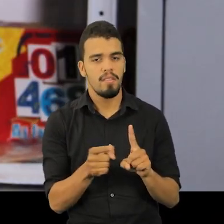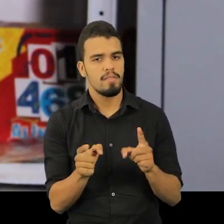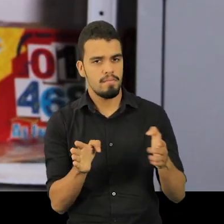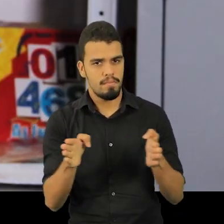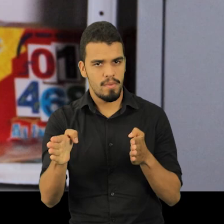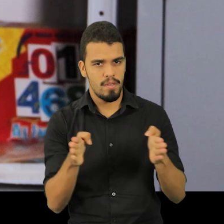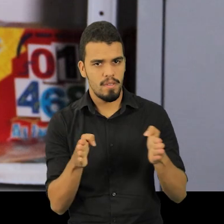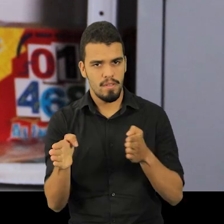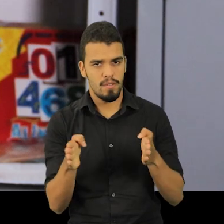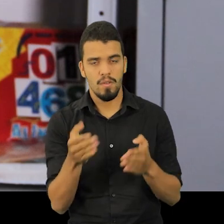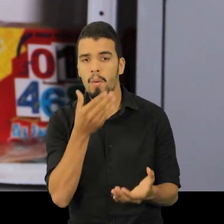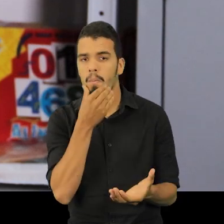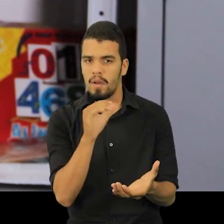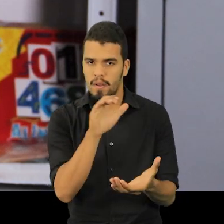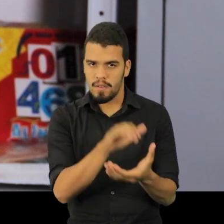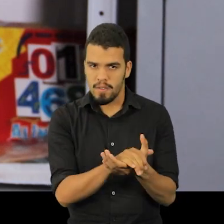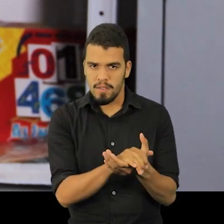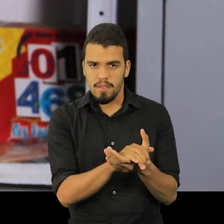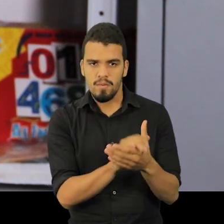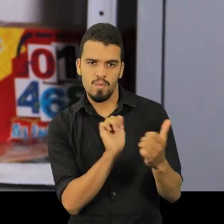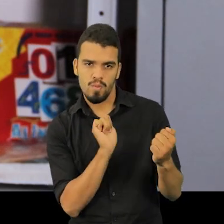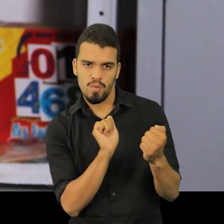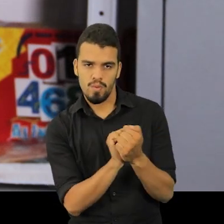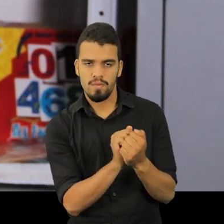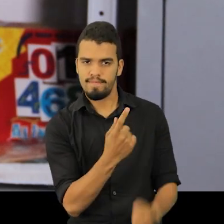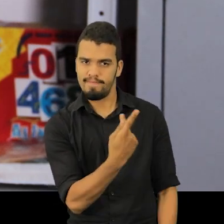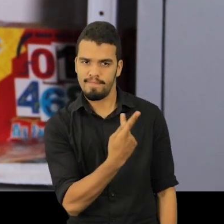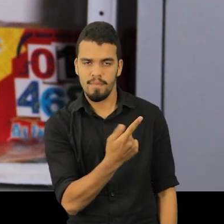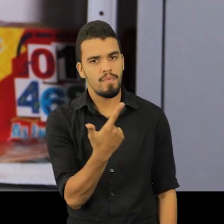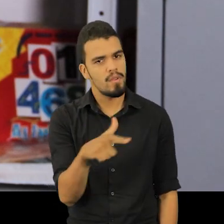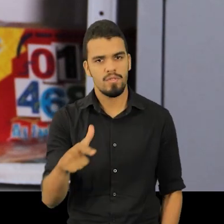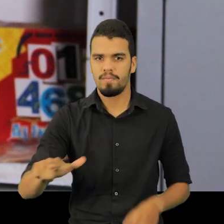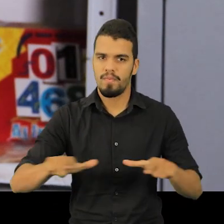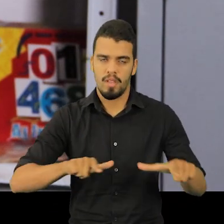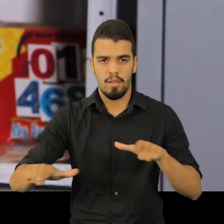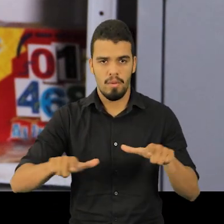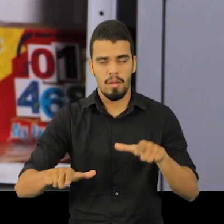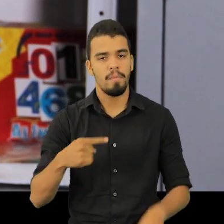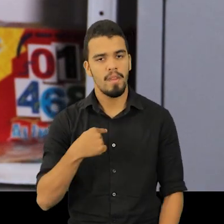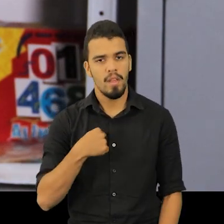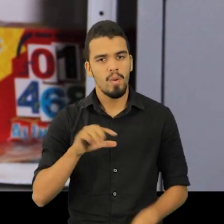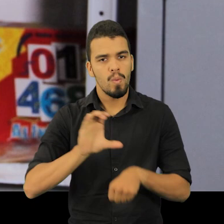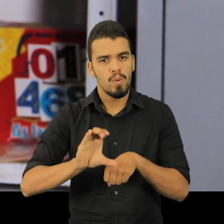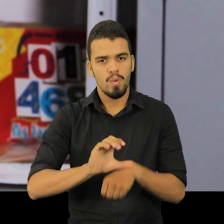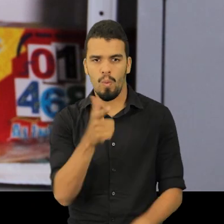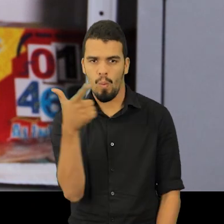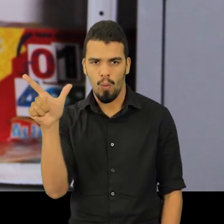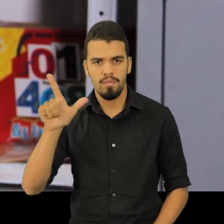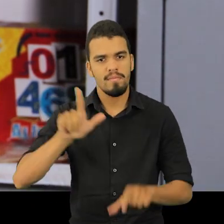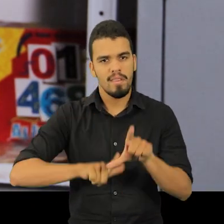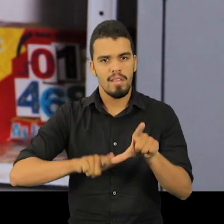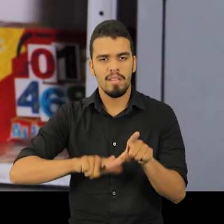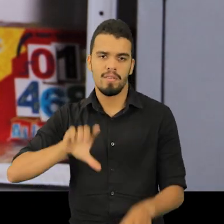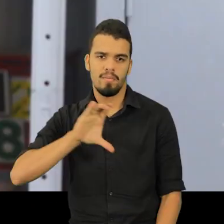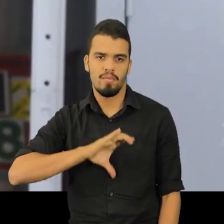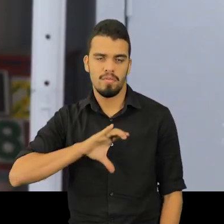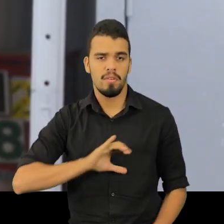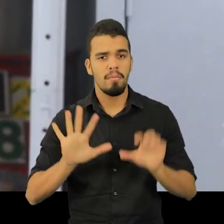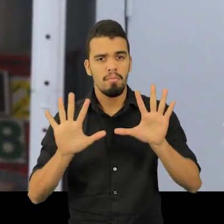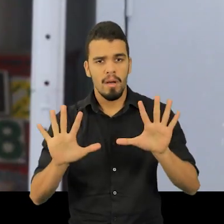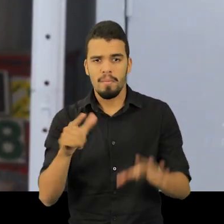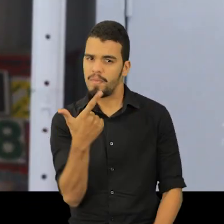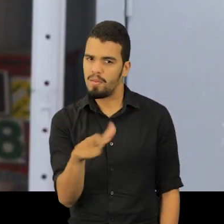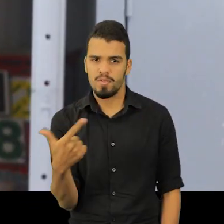percurso todo, meu marido e eu, nós éramos desempregados. Eu, como eu já tinha um outro curso, que era letras portuguesas,